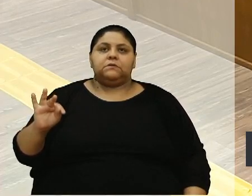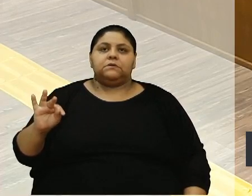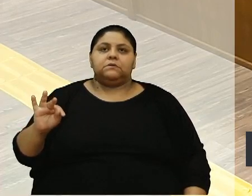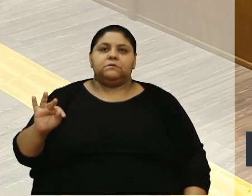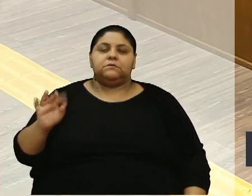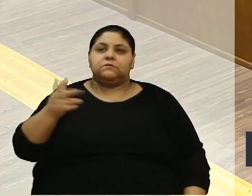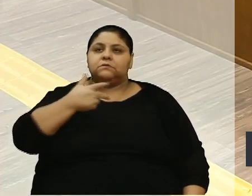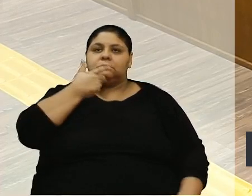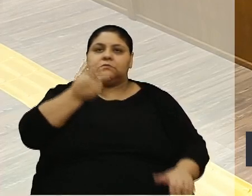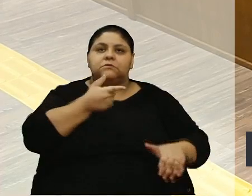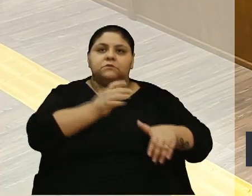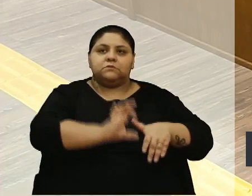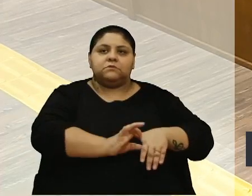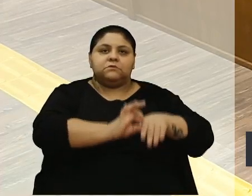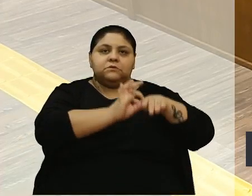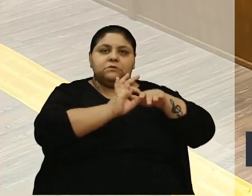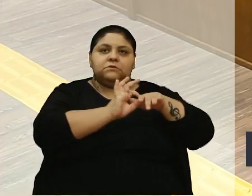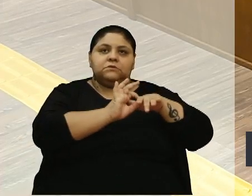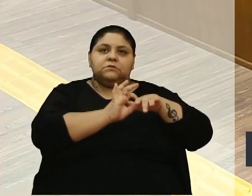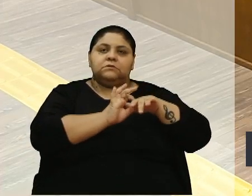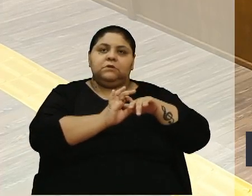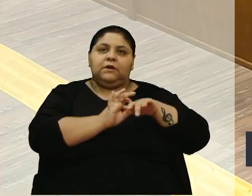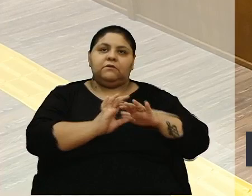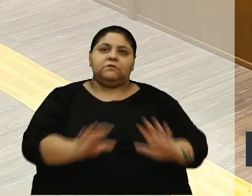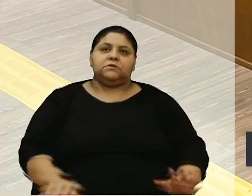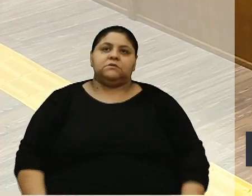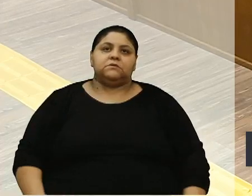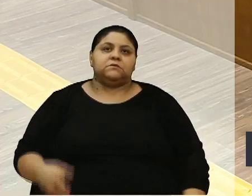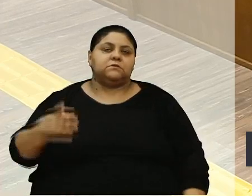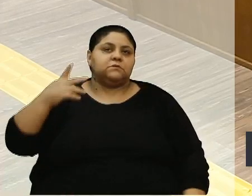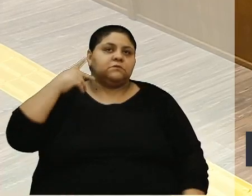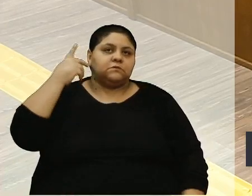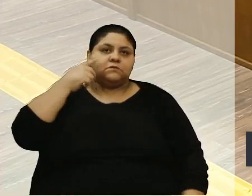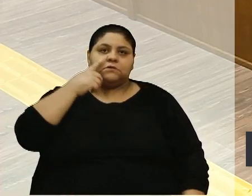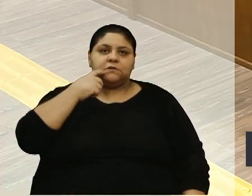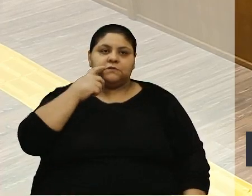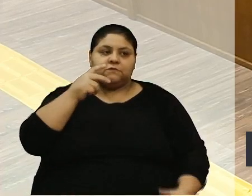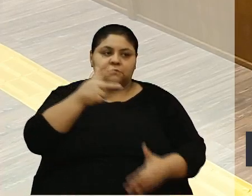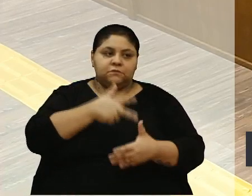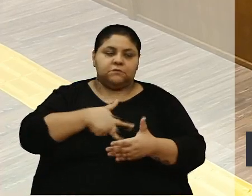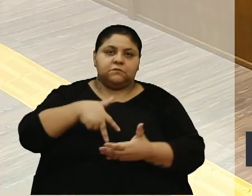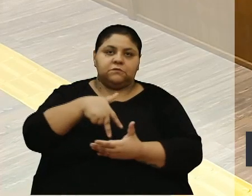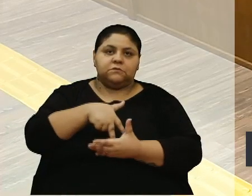Declaração de líder, bancada do PT. Vereadora Rosa Frigiene, na tribuna.